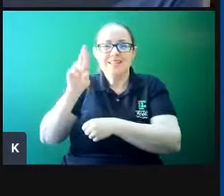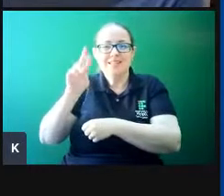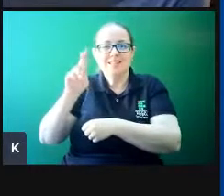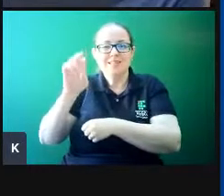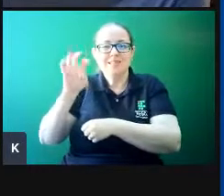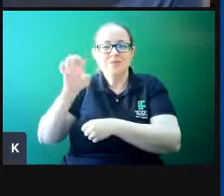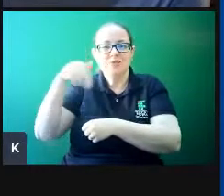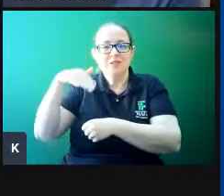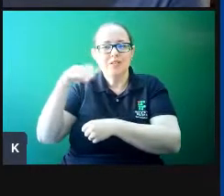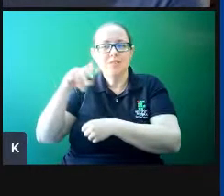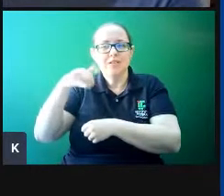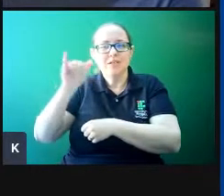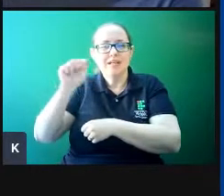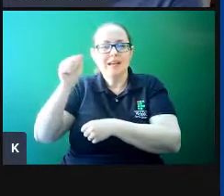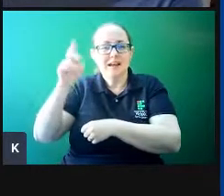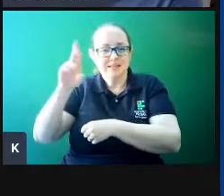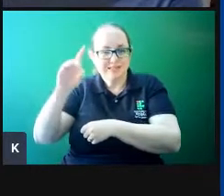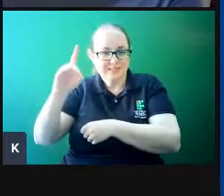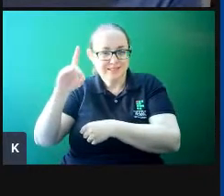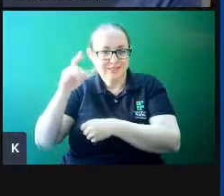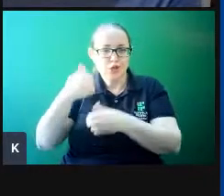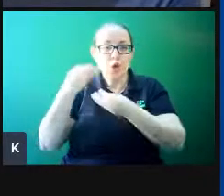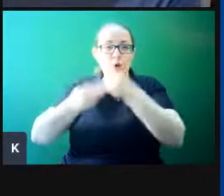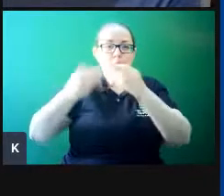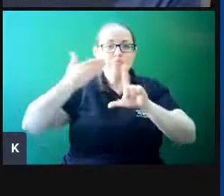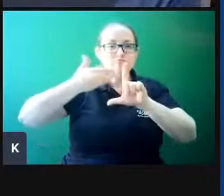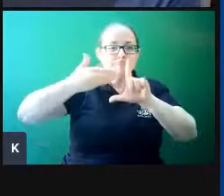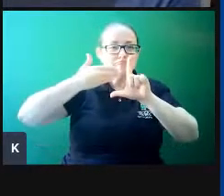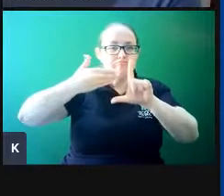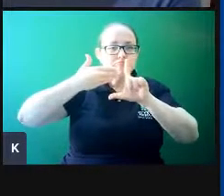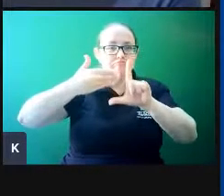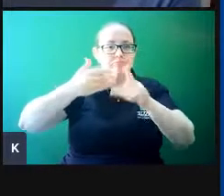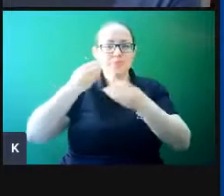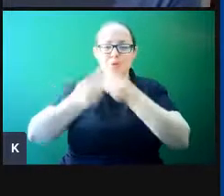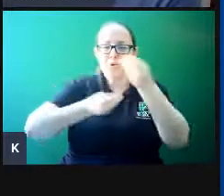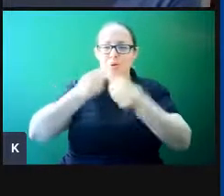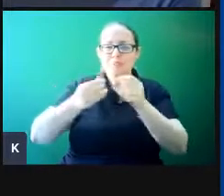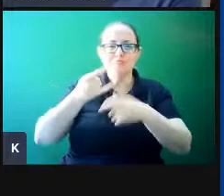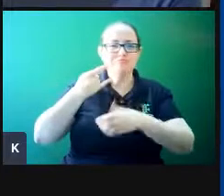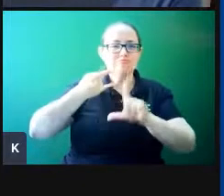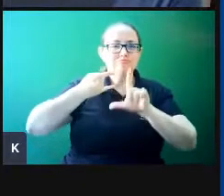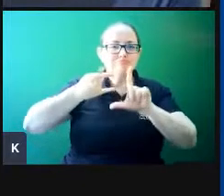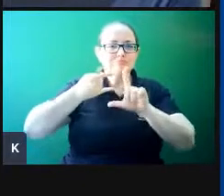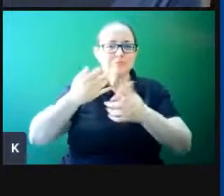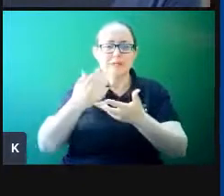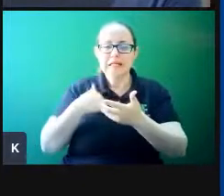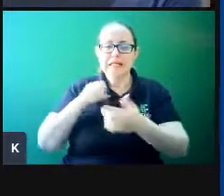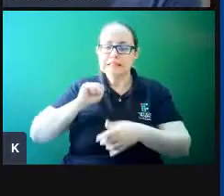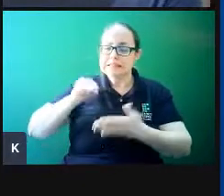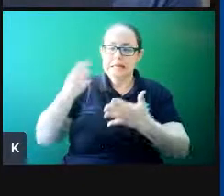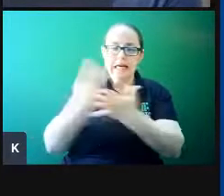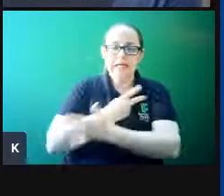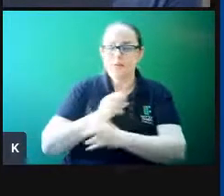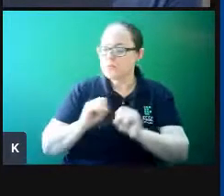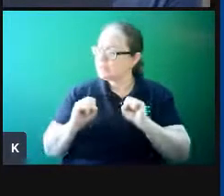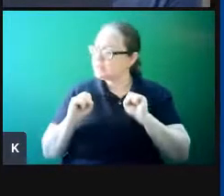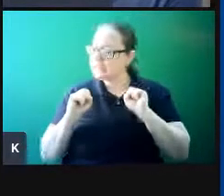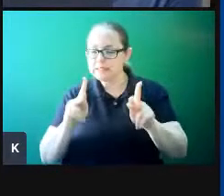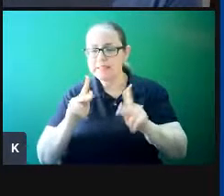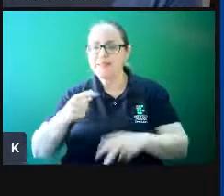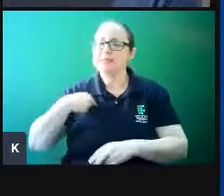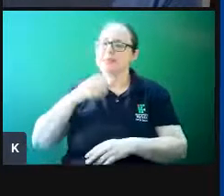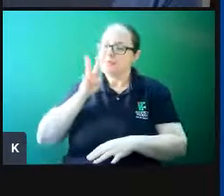de conferência, de webconferências, vamos lá, vamos aprender, a gente vai ter que fazer, se errar tudo bem. A questão da perseverança e